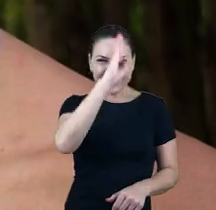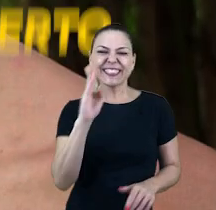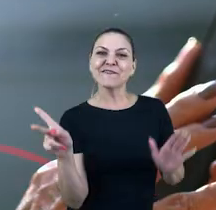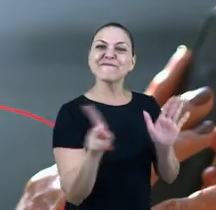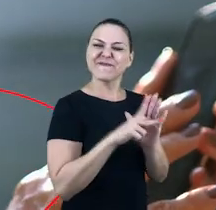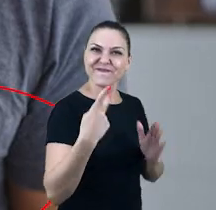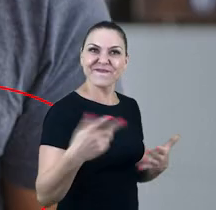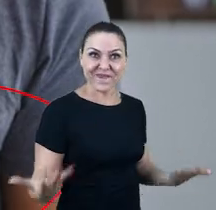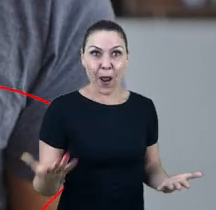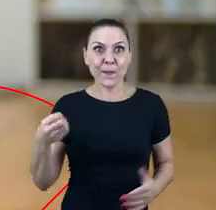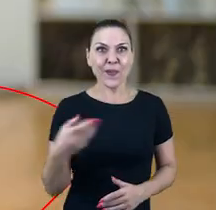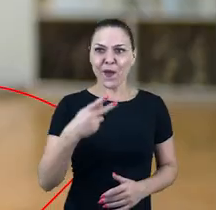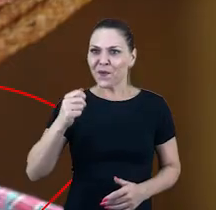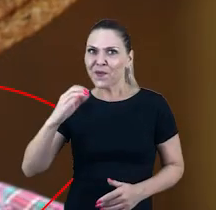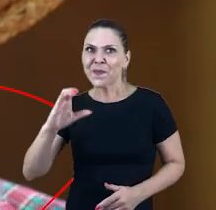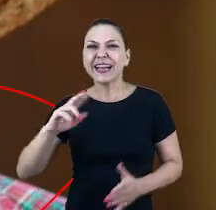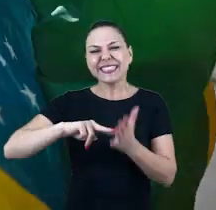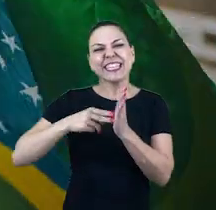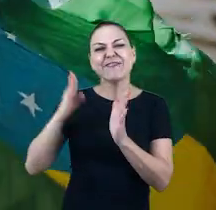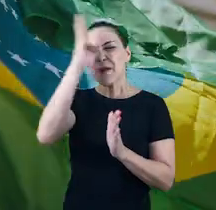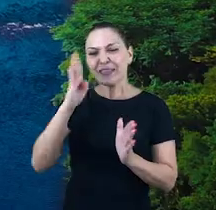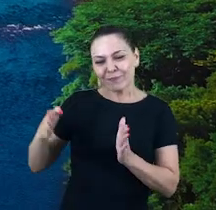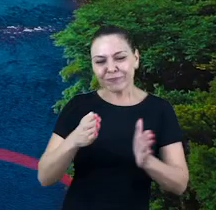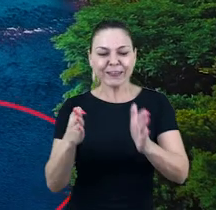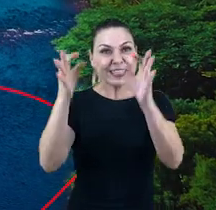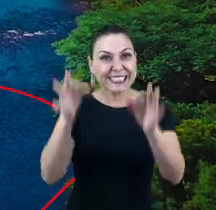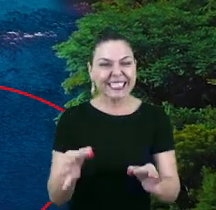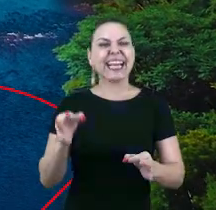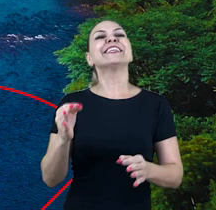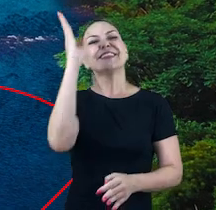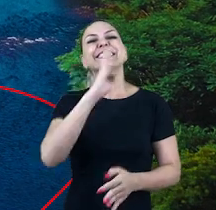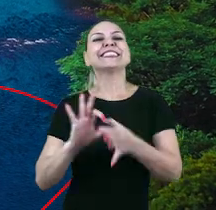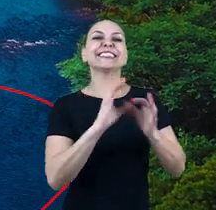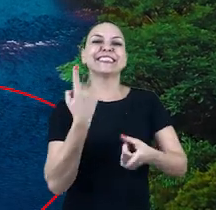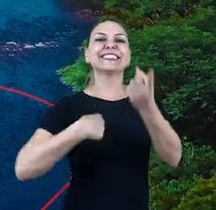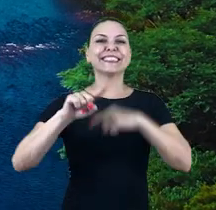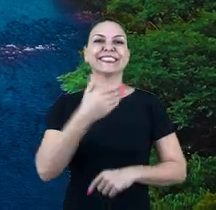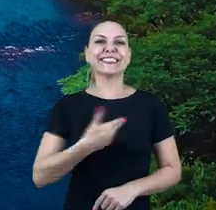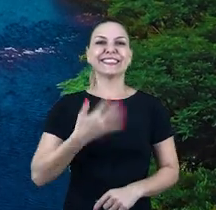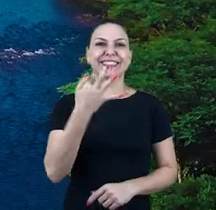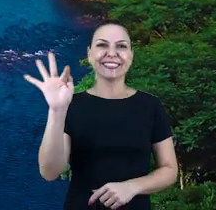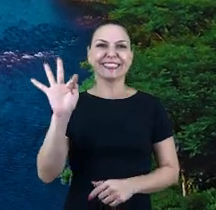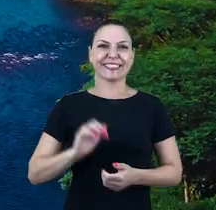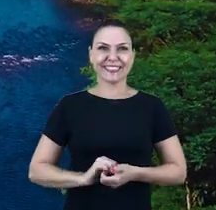O Novo PAC é o Brasil no rumo certo. Brasil, União e Reconstrução. Governo Federal.